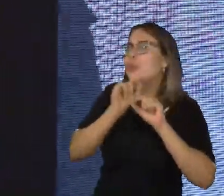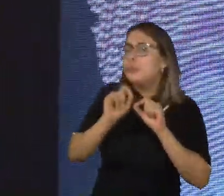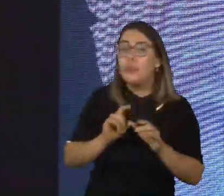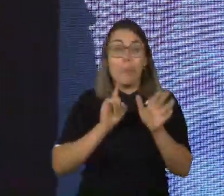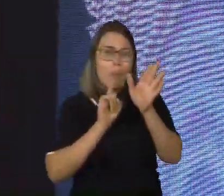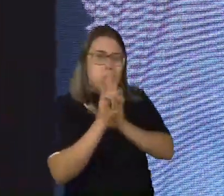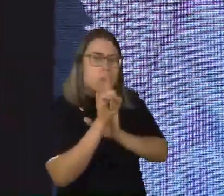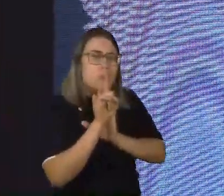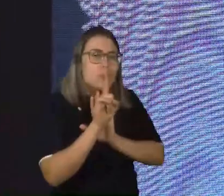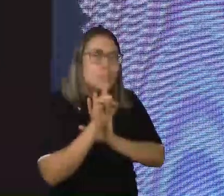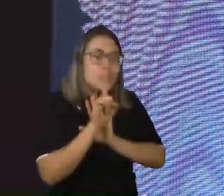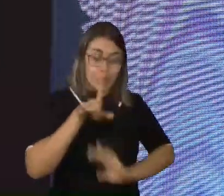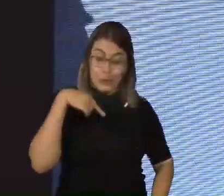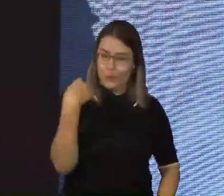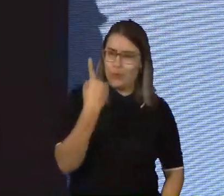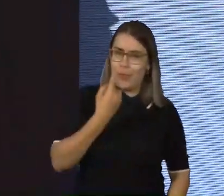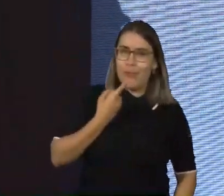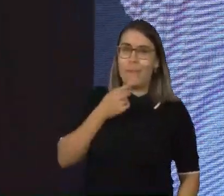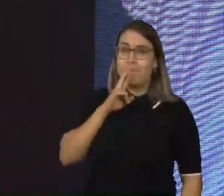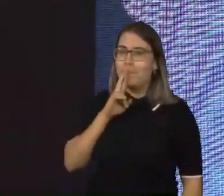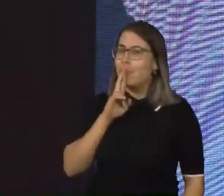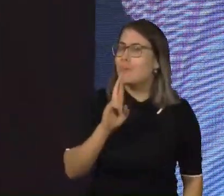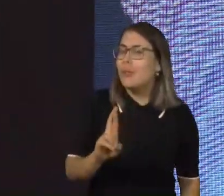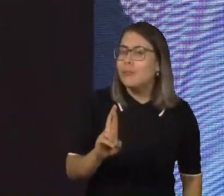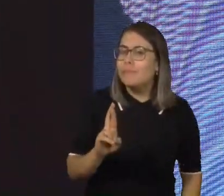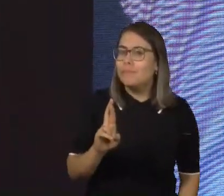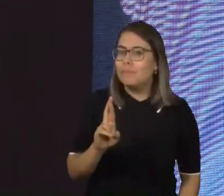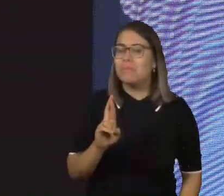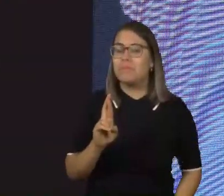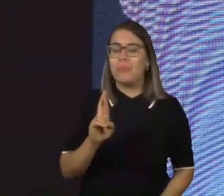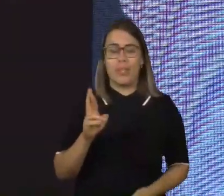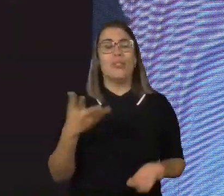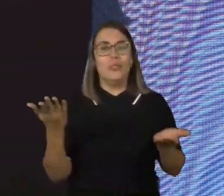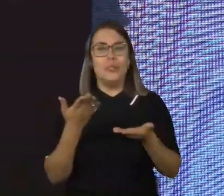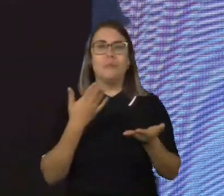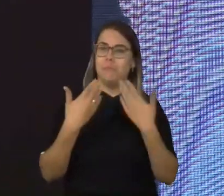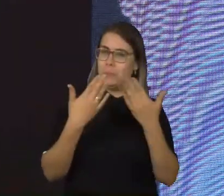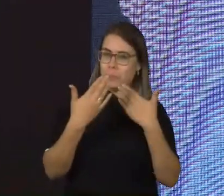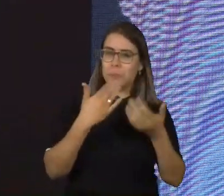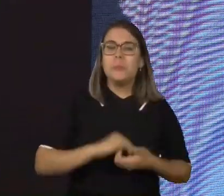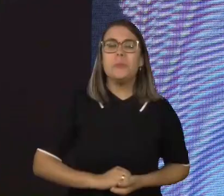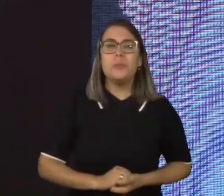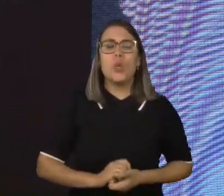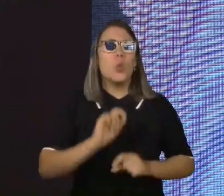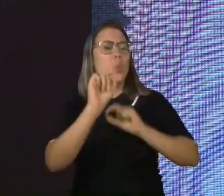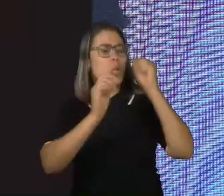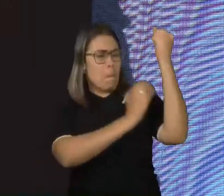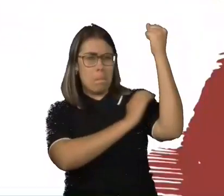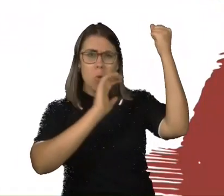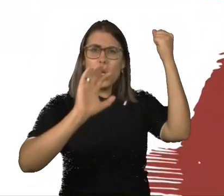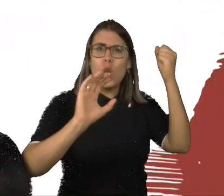pergunta que a gente vai tentar responder ao longo desse nosso bate-papo. O empoderamento